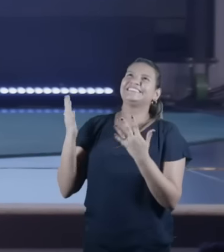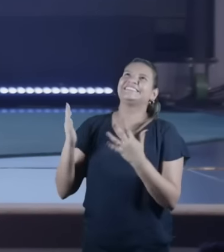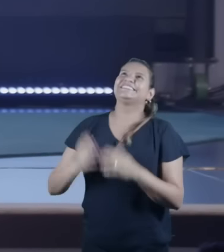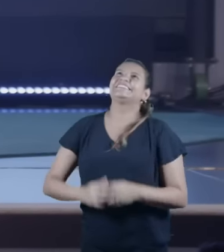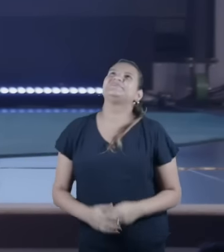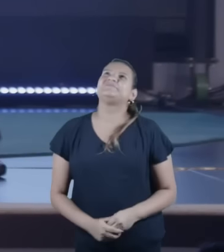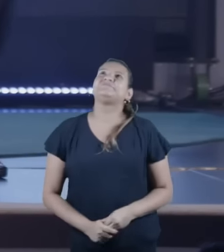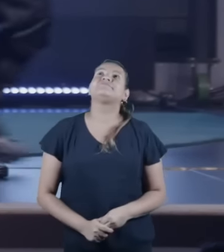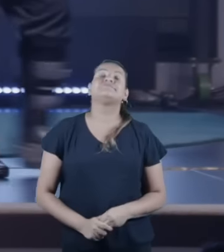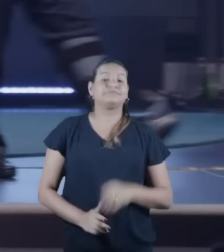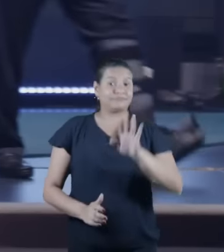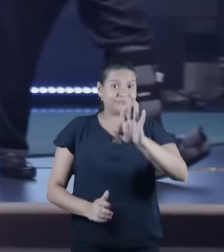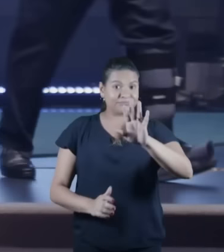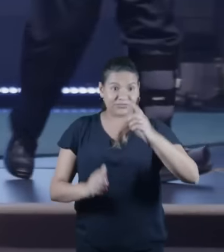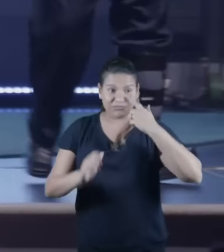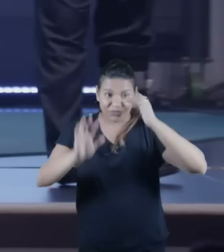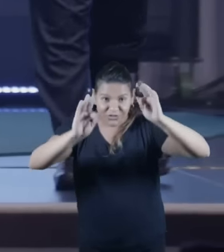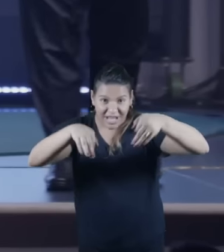No final,